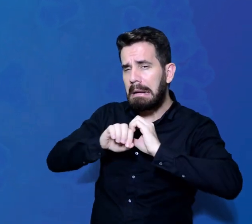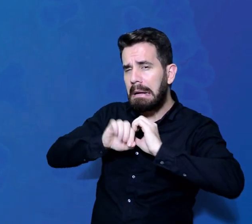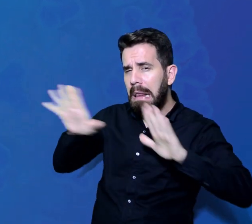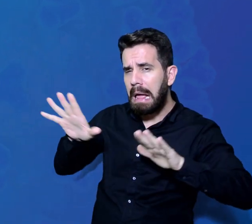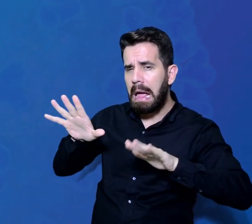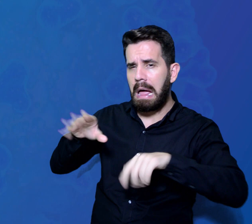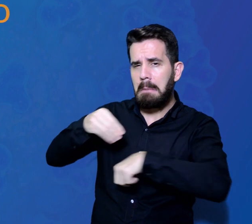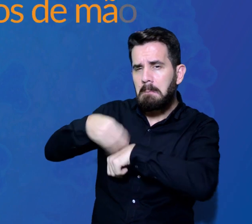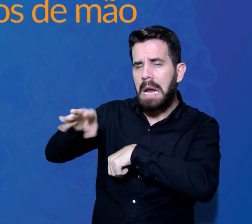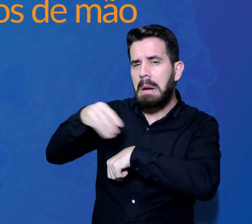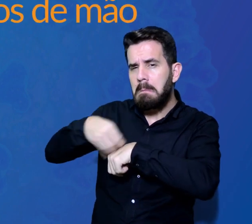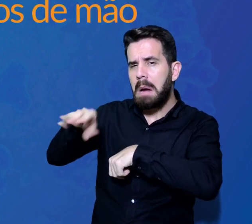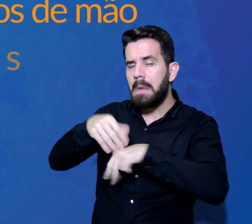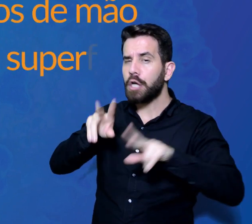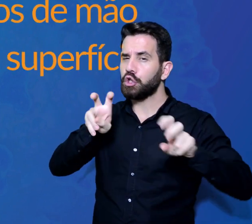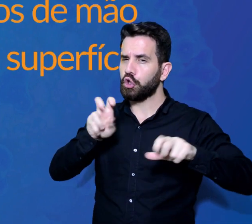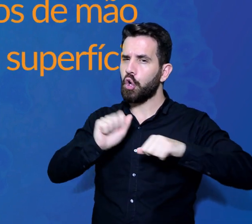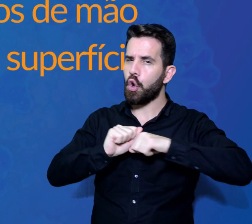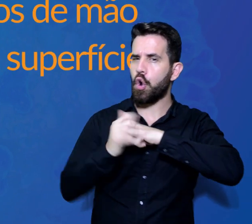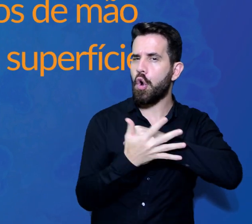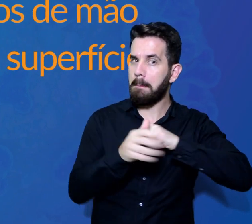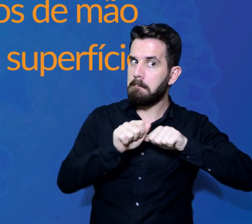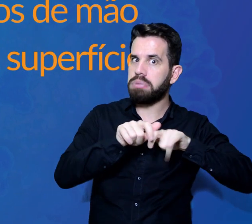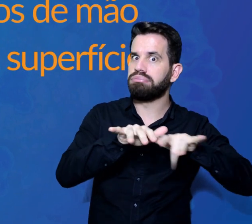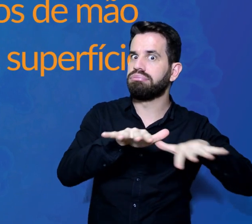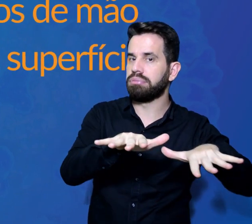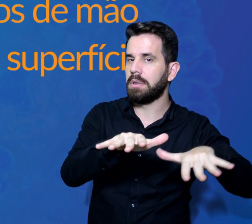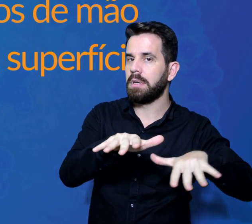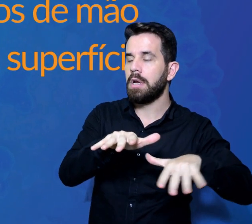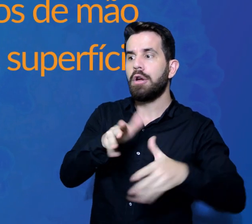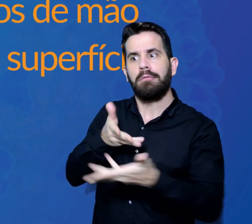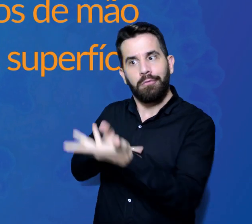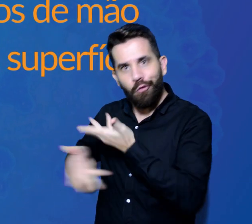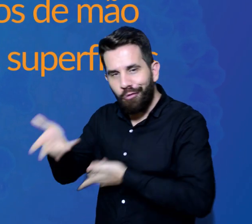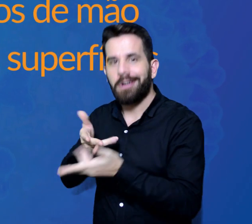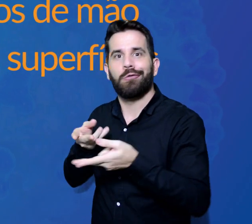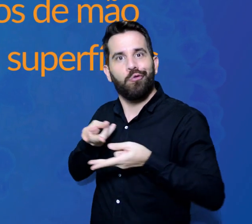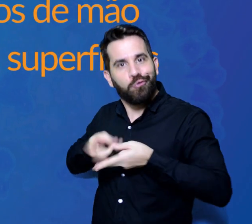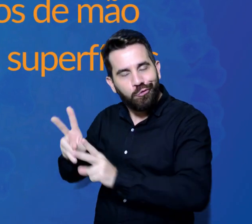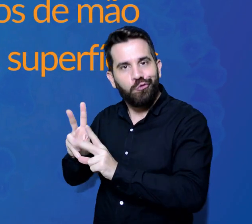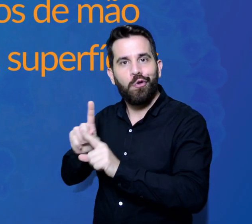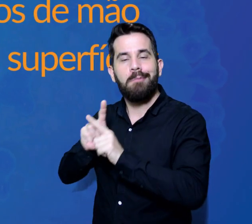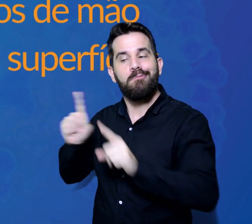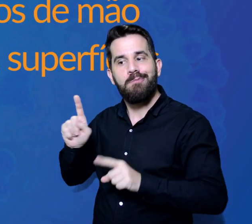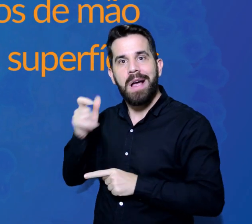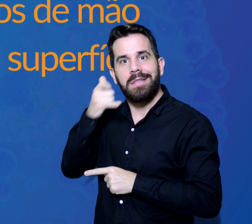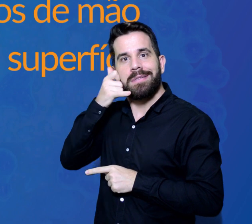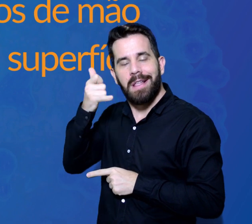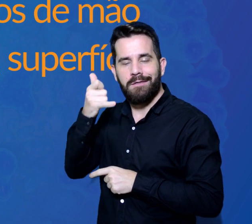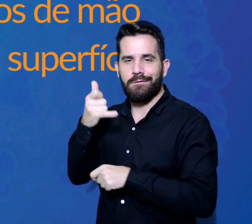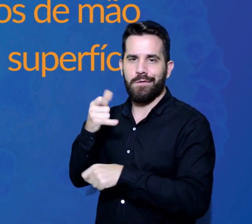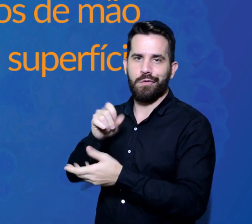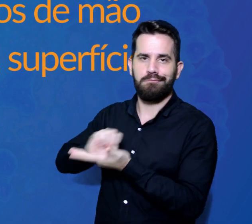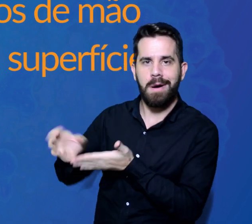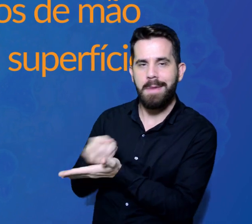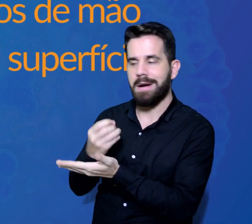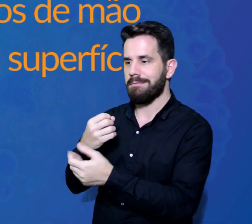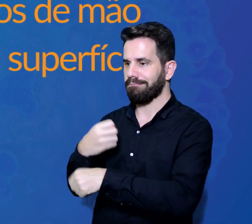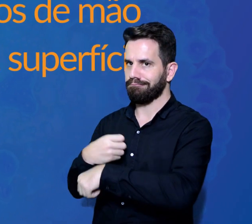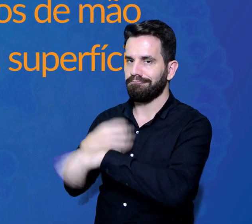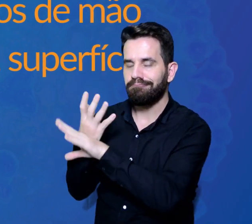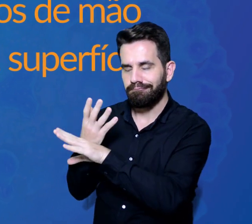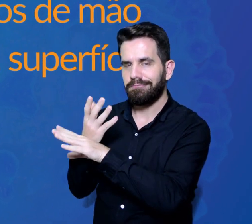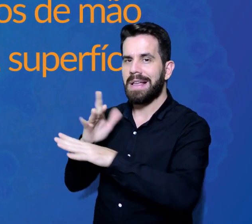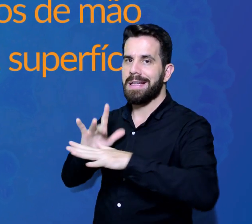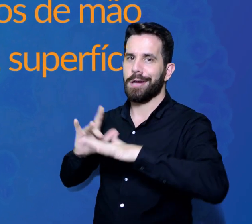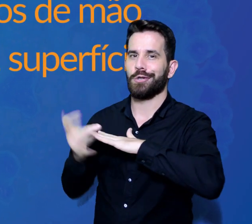cuidados necessários. Mantenha contato regular com eles, dando preferência ao telefone e redes sociais. Em